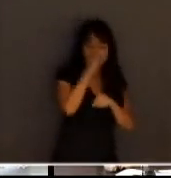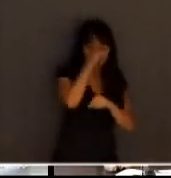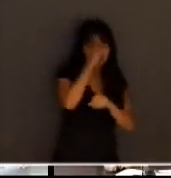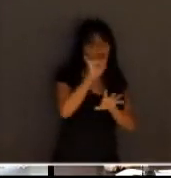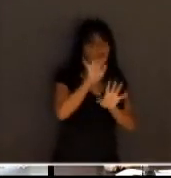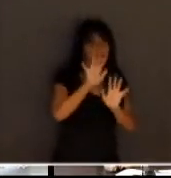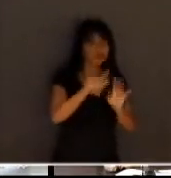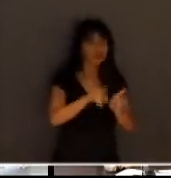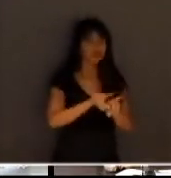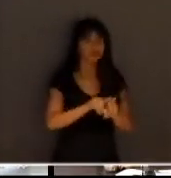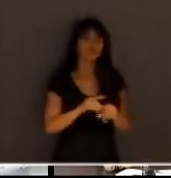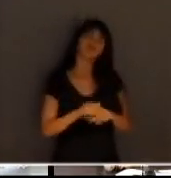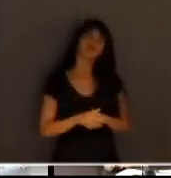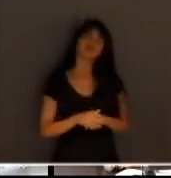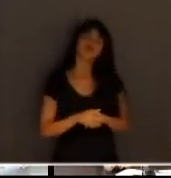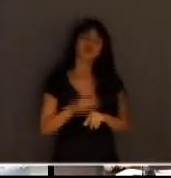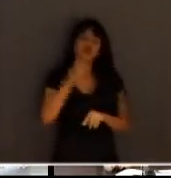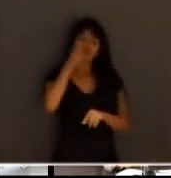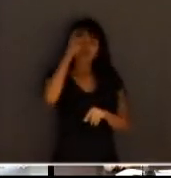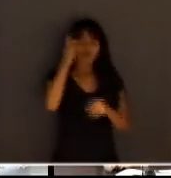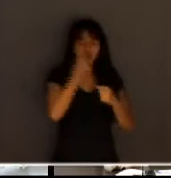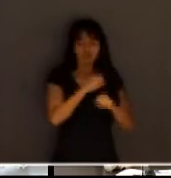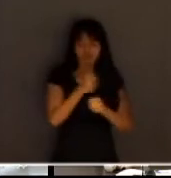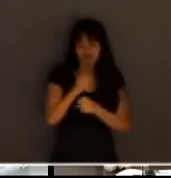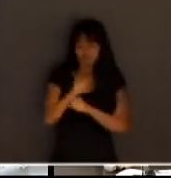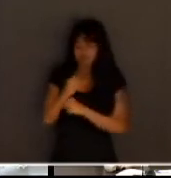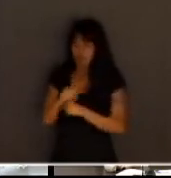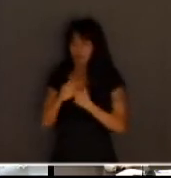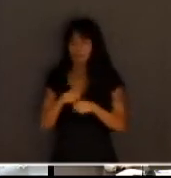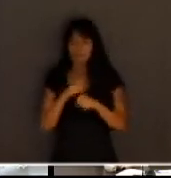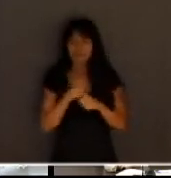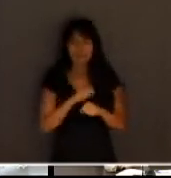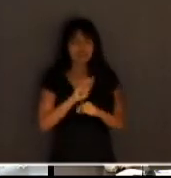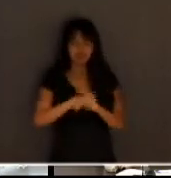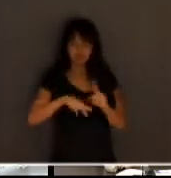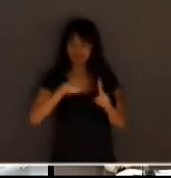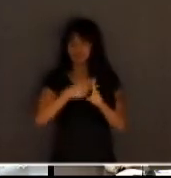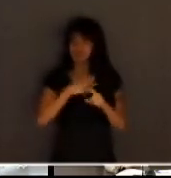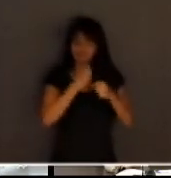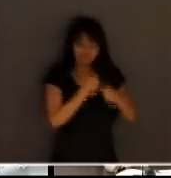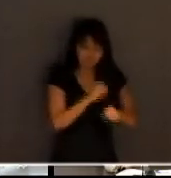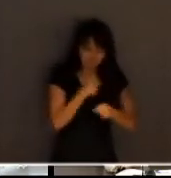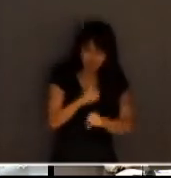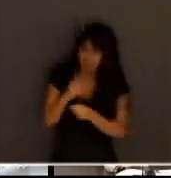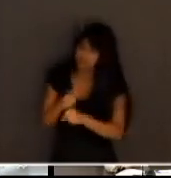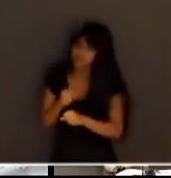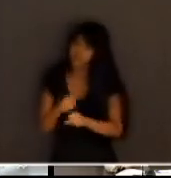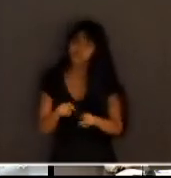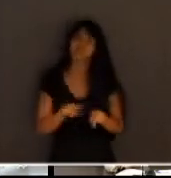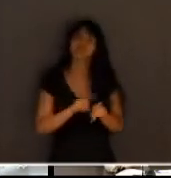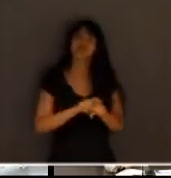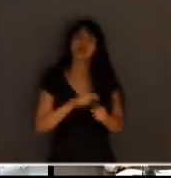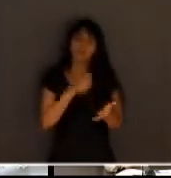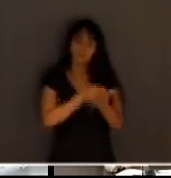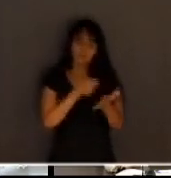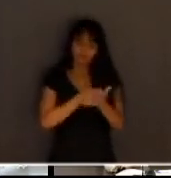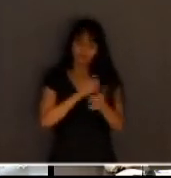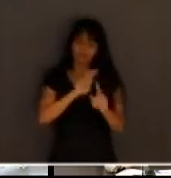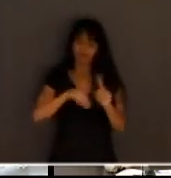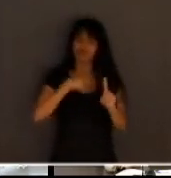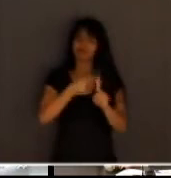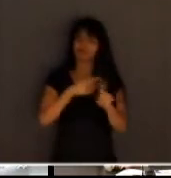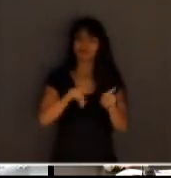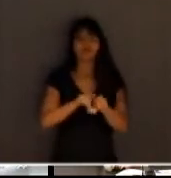importante. O pessoal da limpeza vai ter que estar com o serviço dobrado e com pagamento extra, com certeza. O trabalho vai